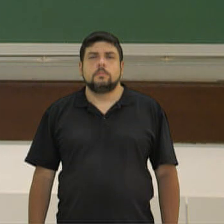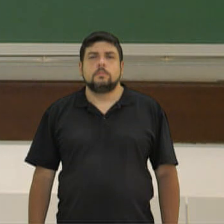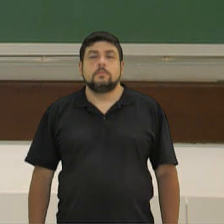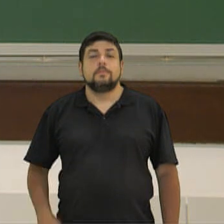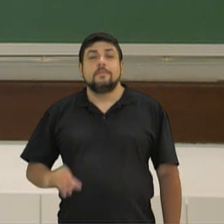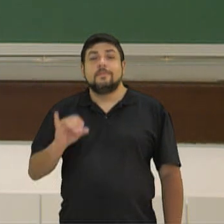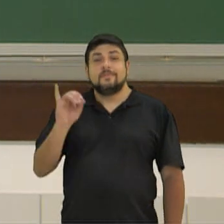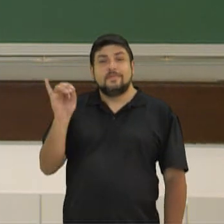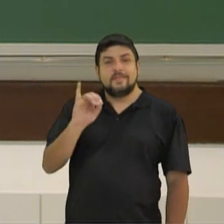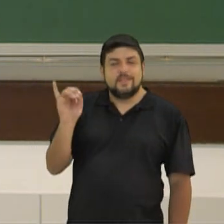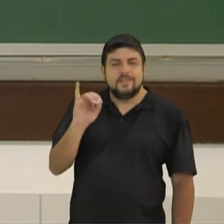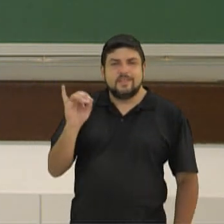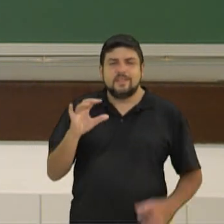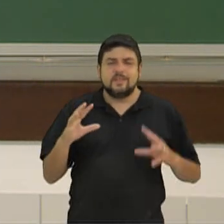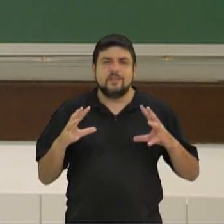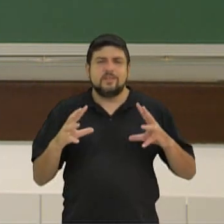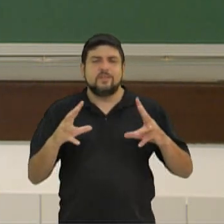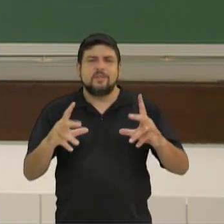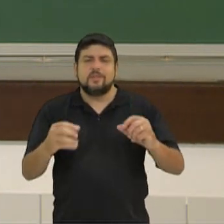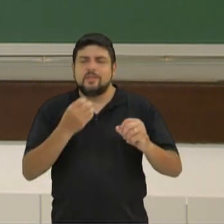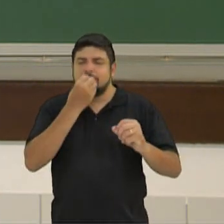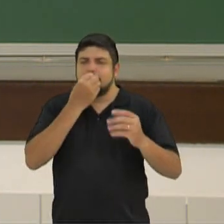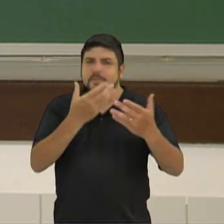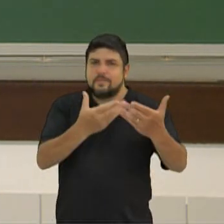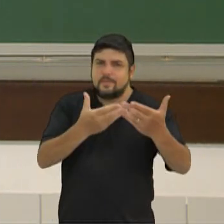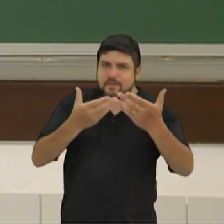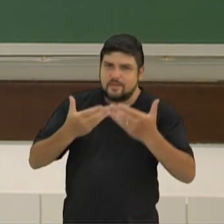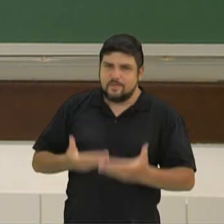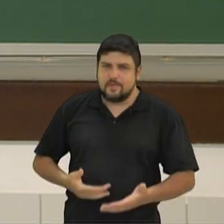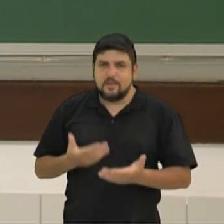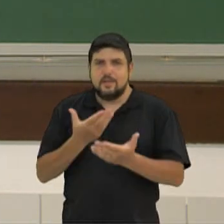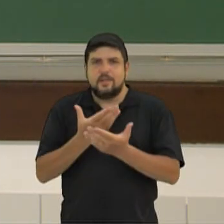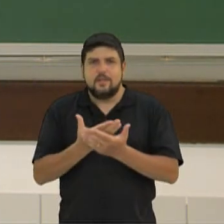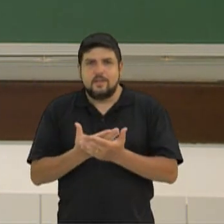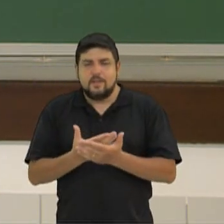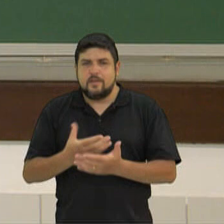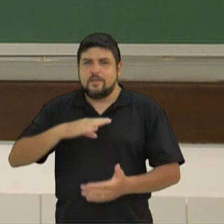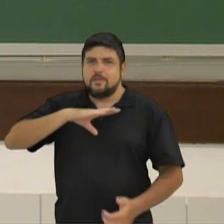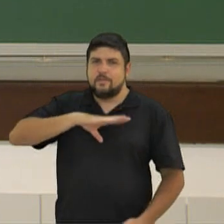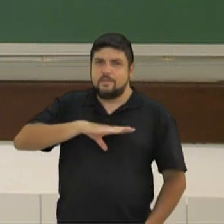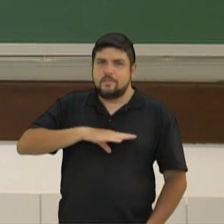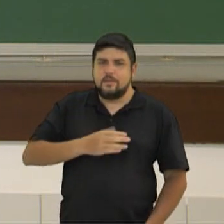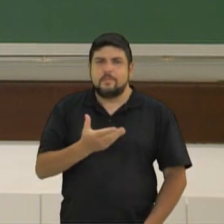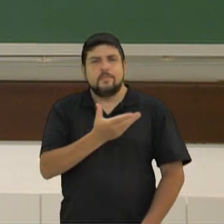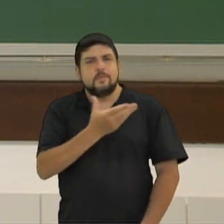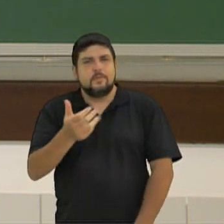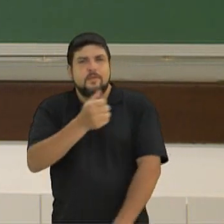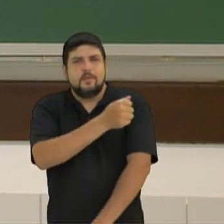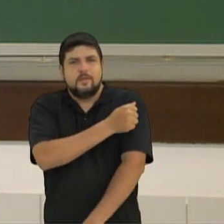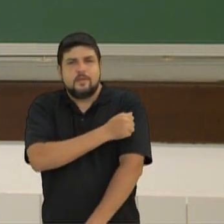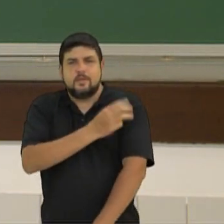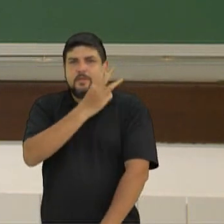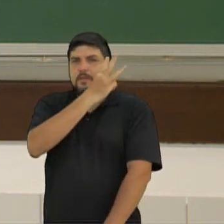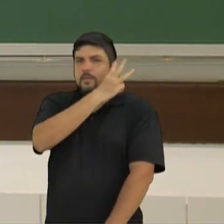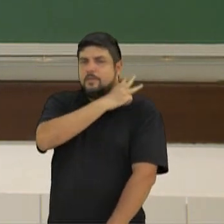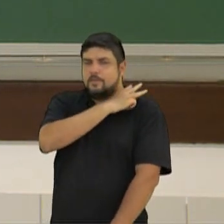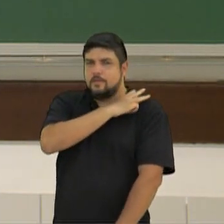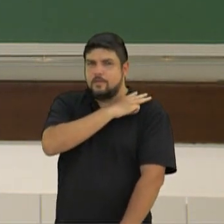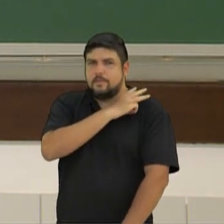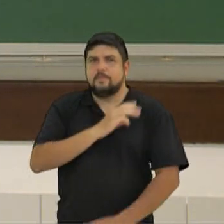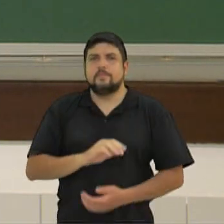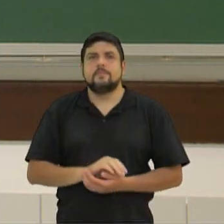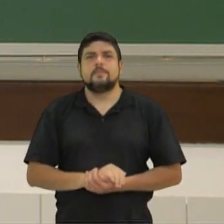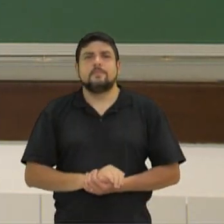Olá, sejam todos muito bem-vindos à nossa aula de língua portuguesa para a terceira série do